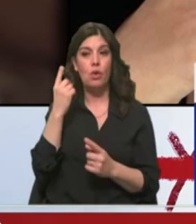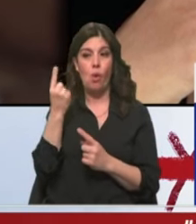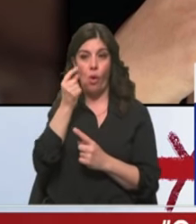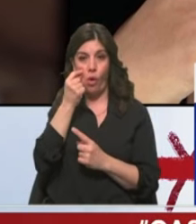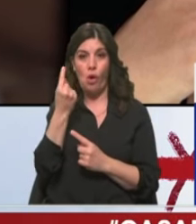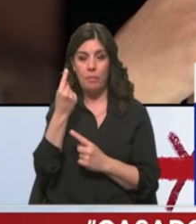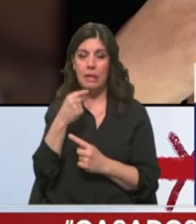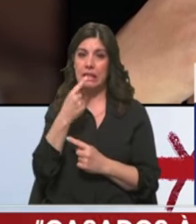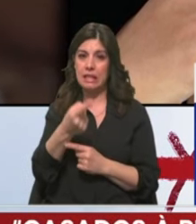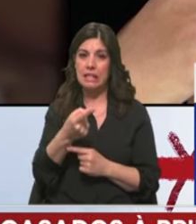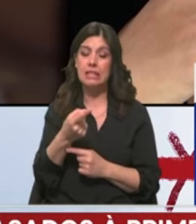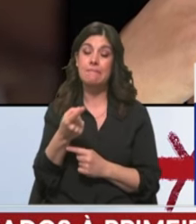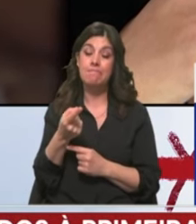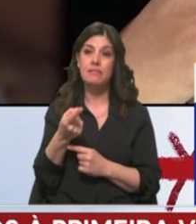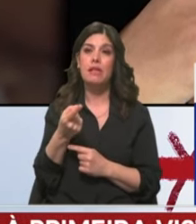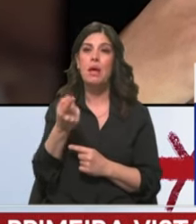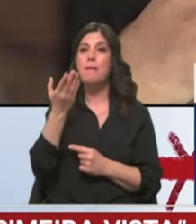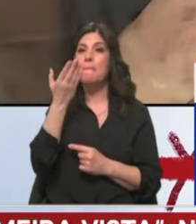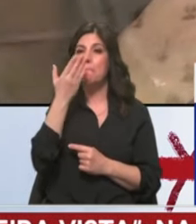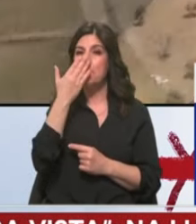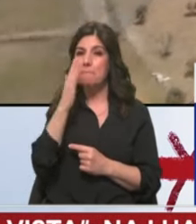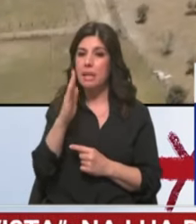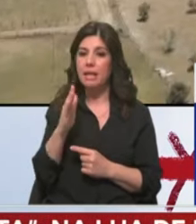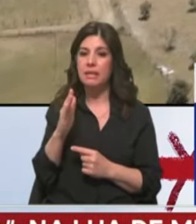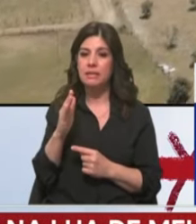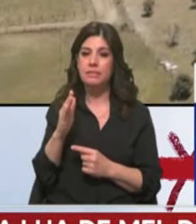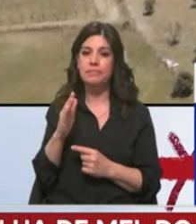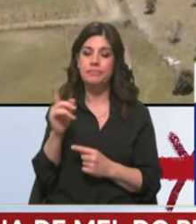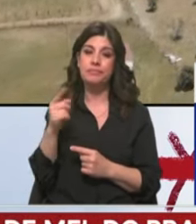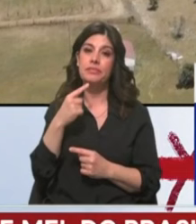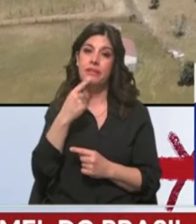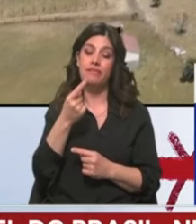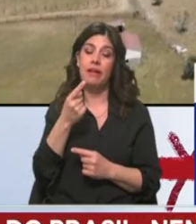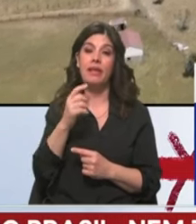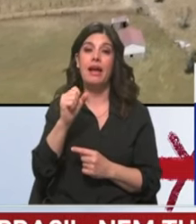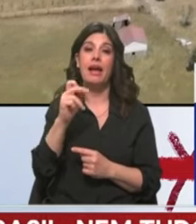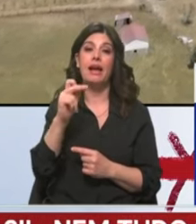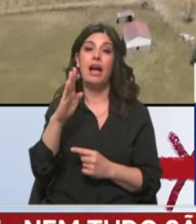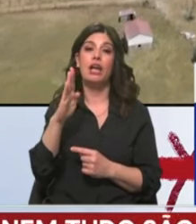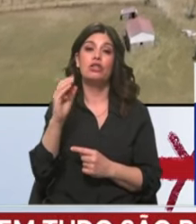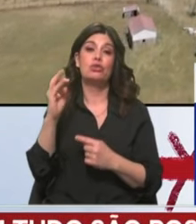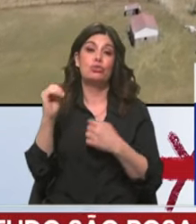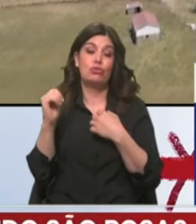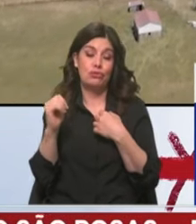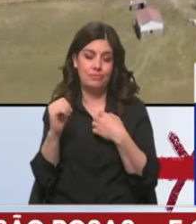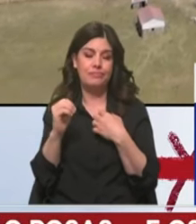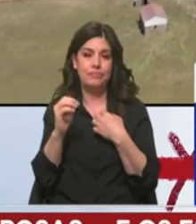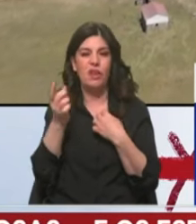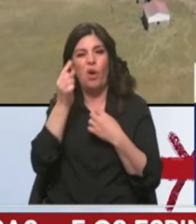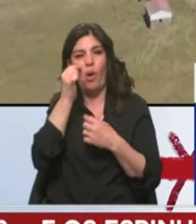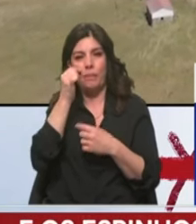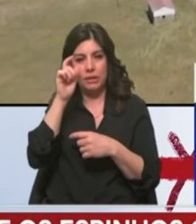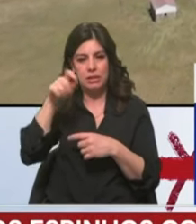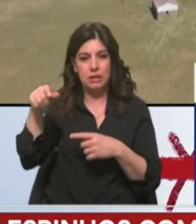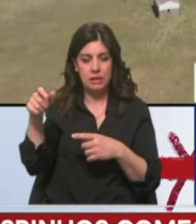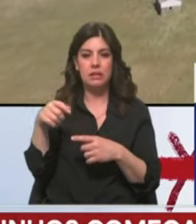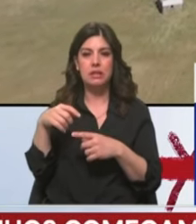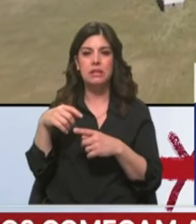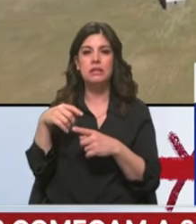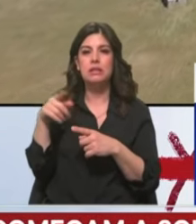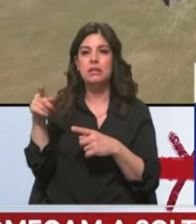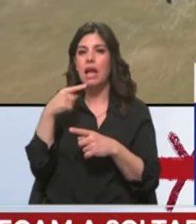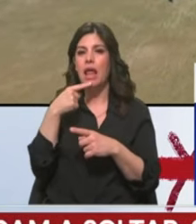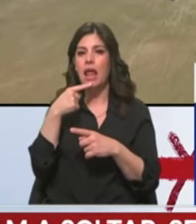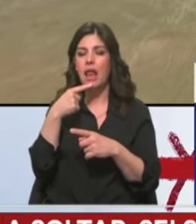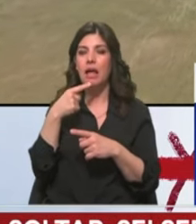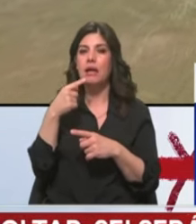que depois, os gajos, é lá os tais palavrões, os gajos dizem que parece que